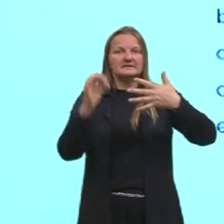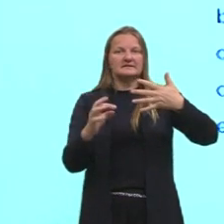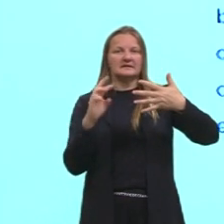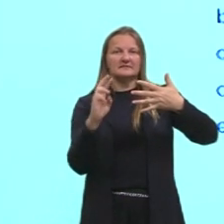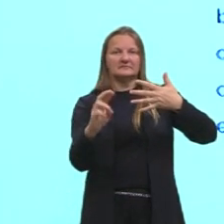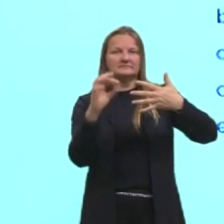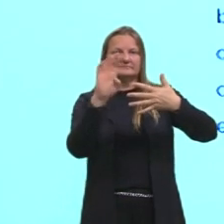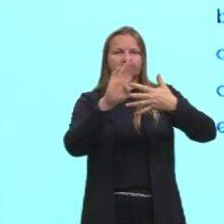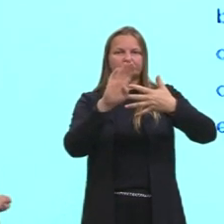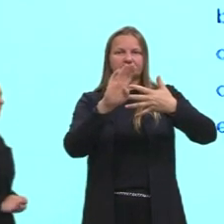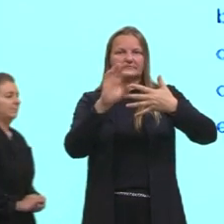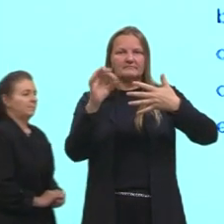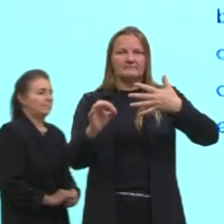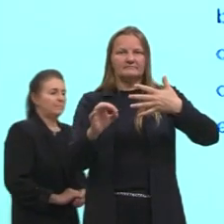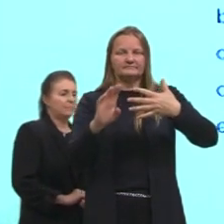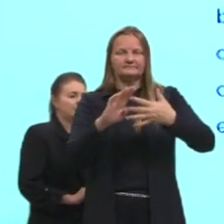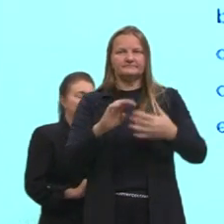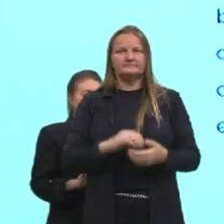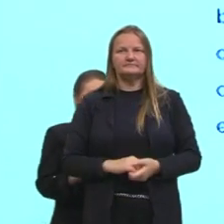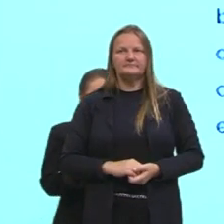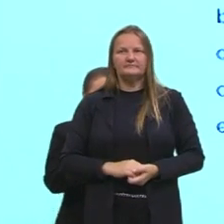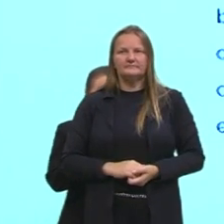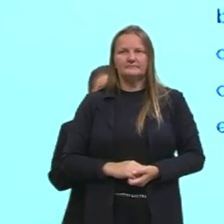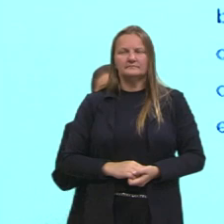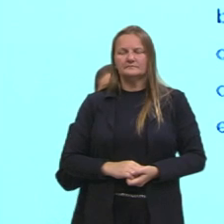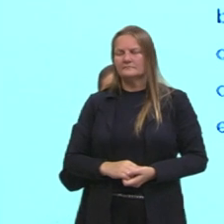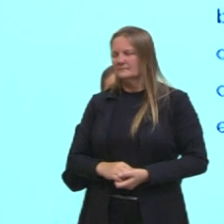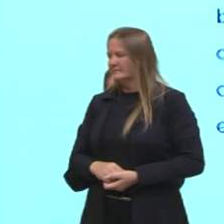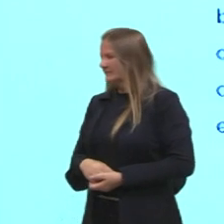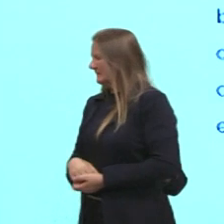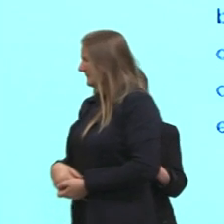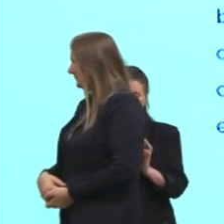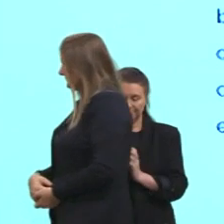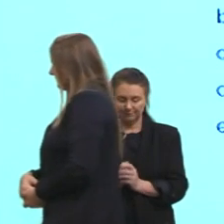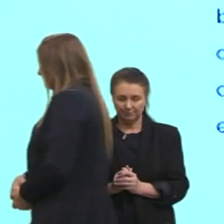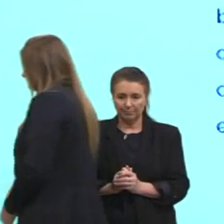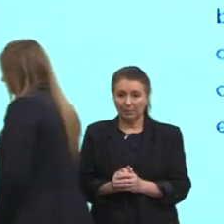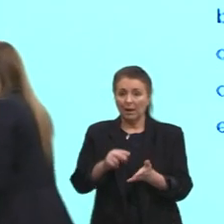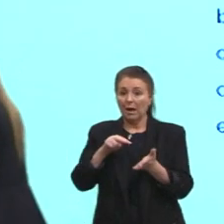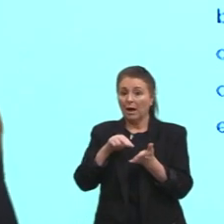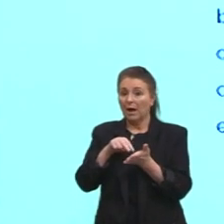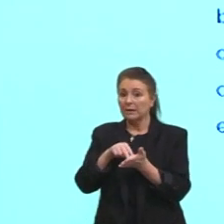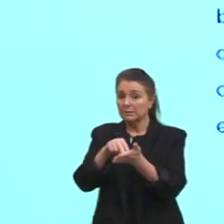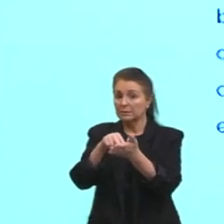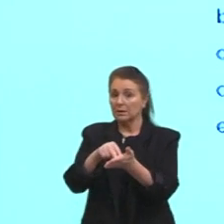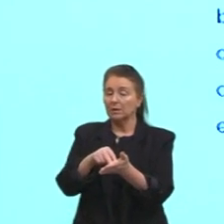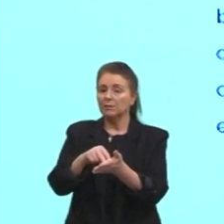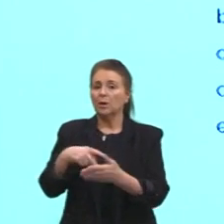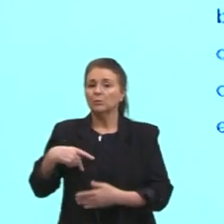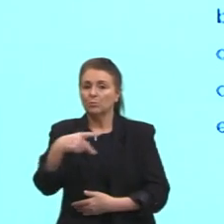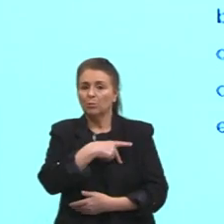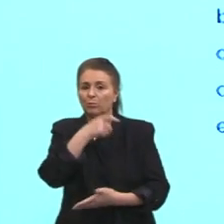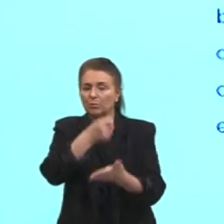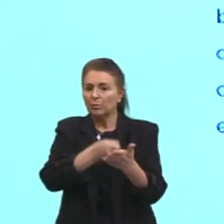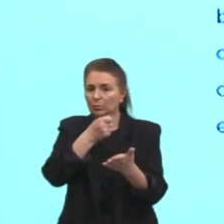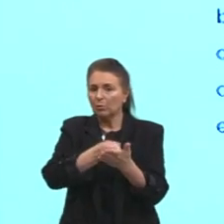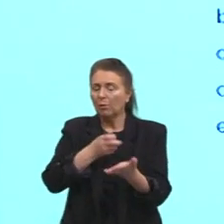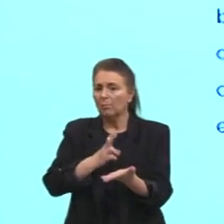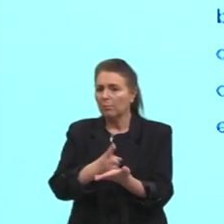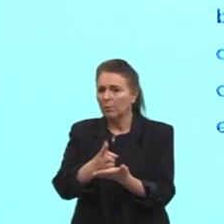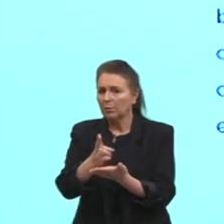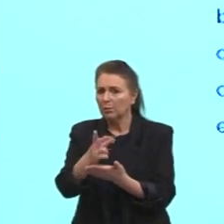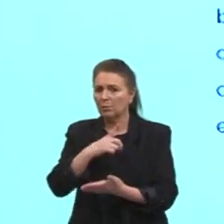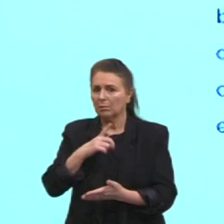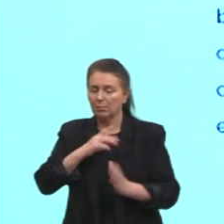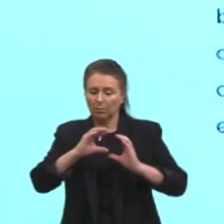dessa tentativa frustrada de resistência, de um povo que, embora tenha lutado para manter a sua